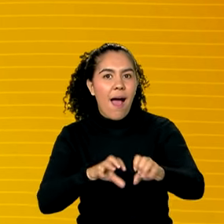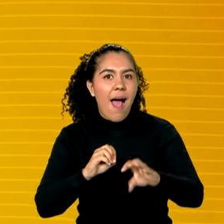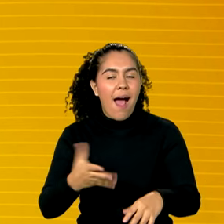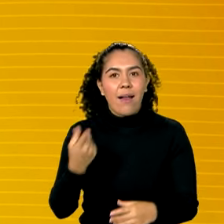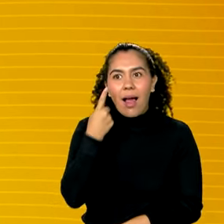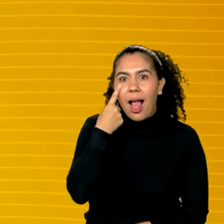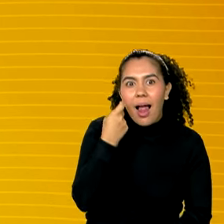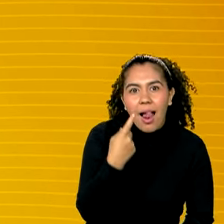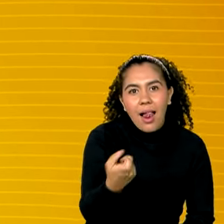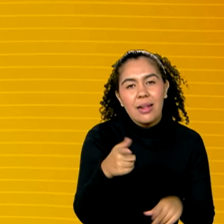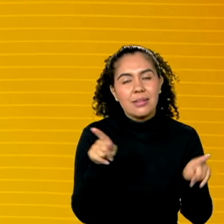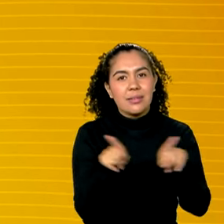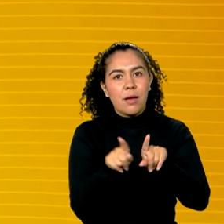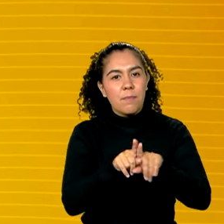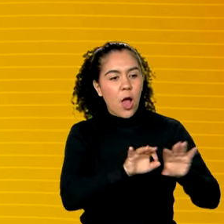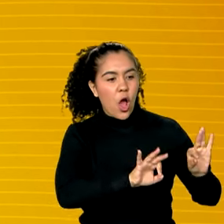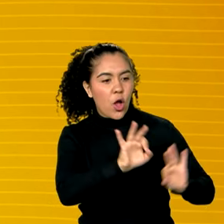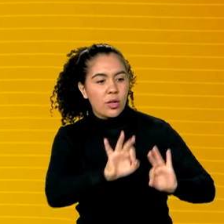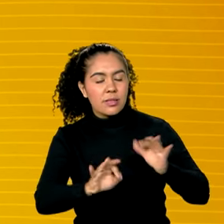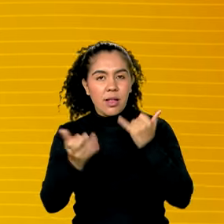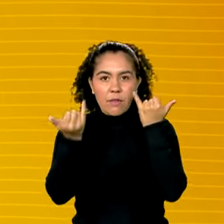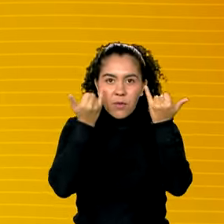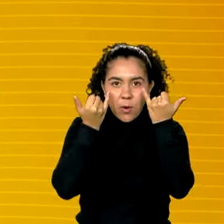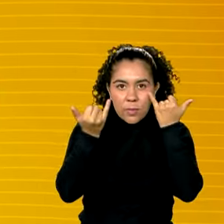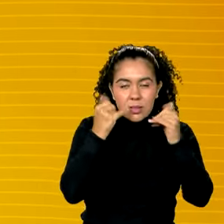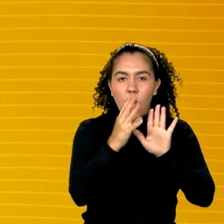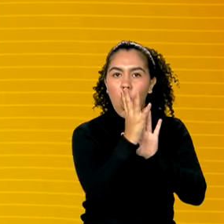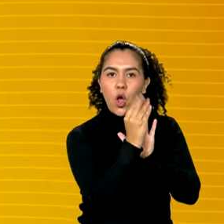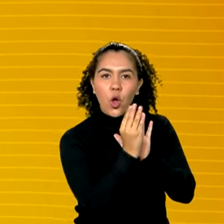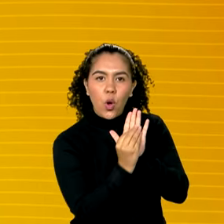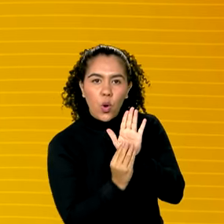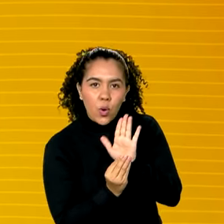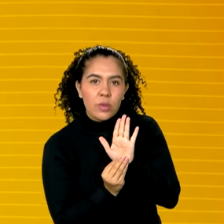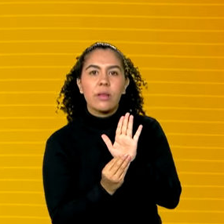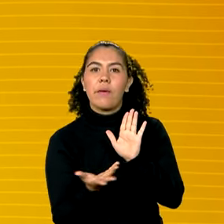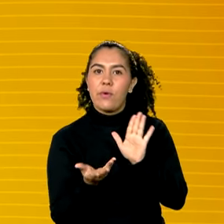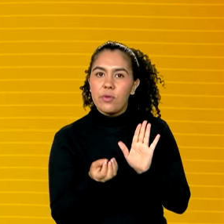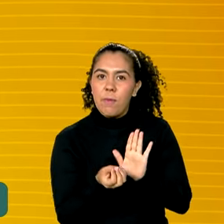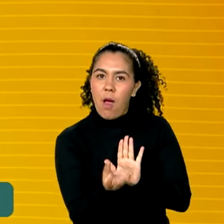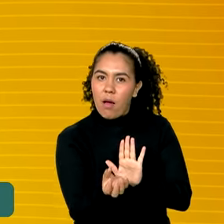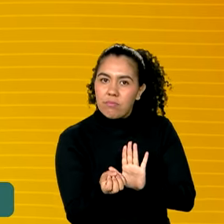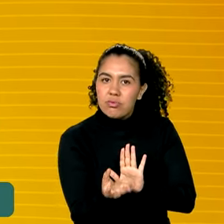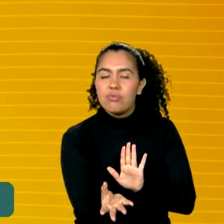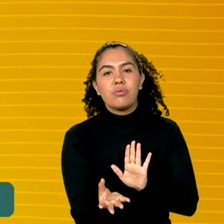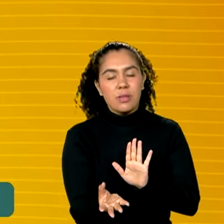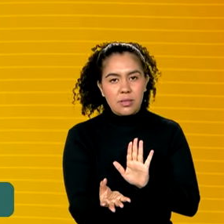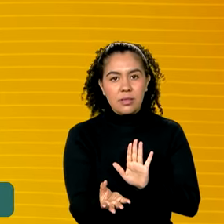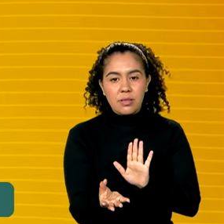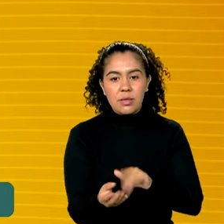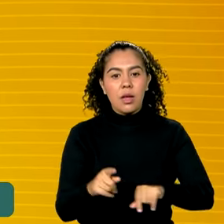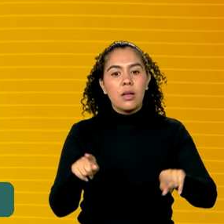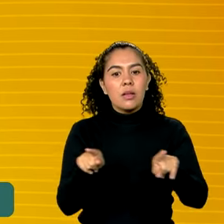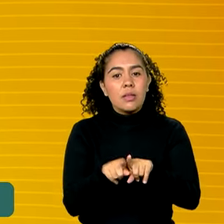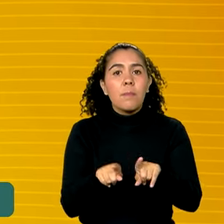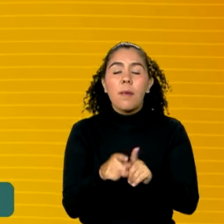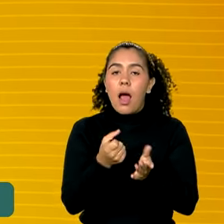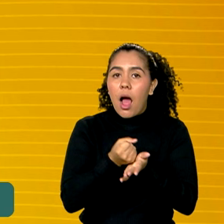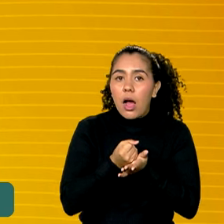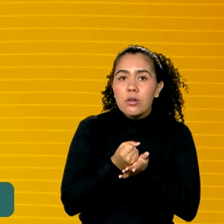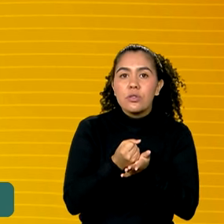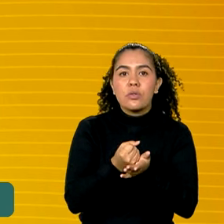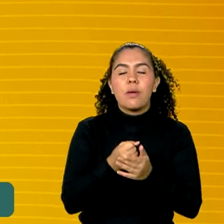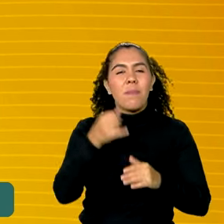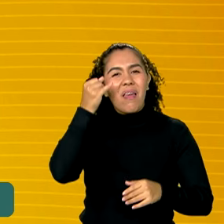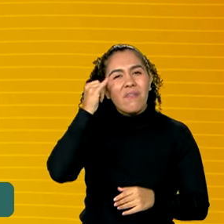organização das informações de conteúdos para o professor e até ajuda também na questão da